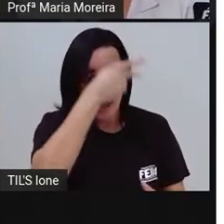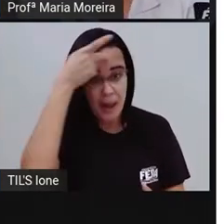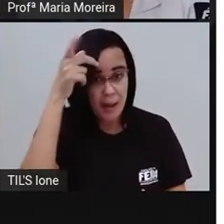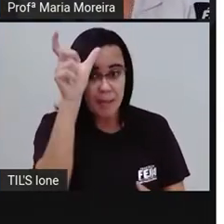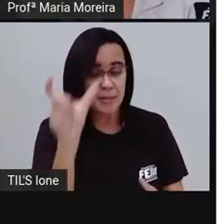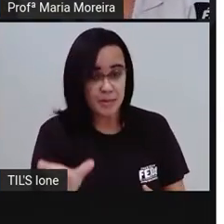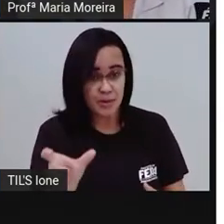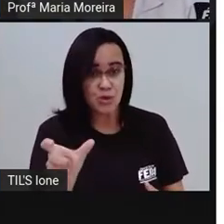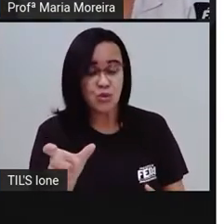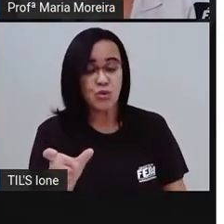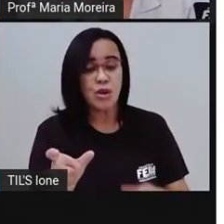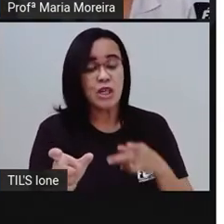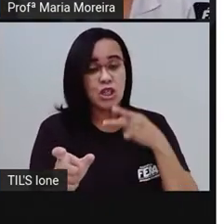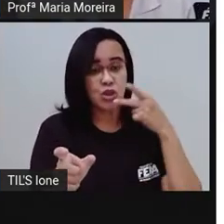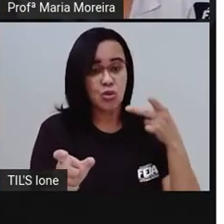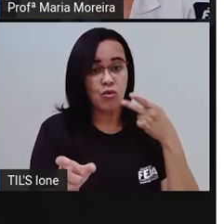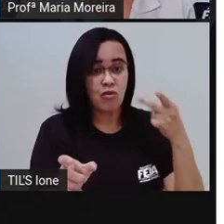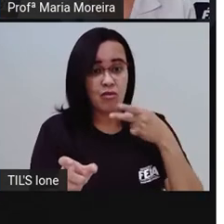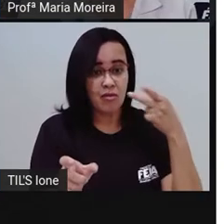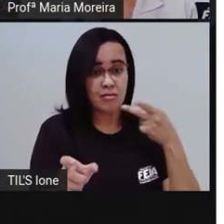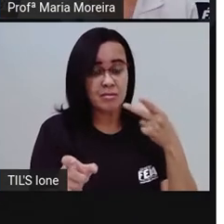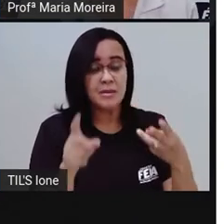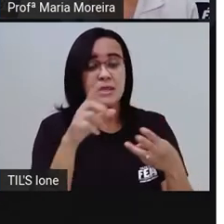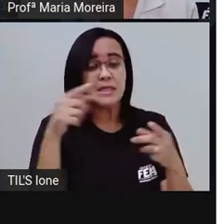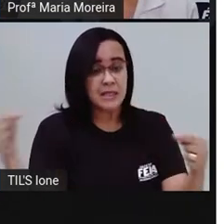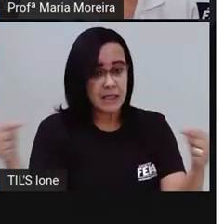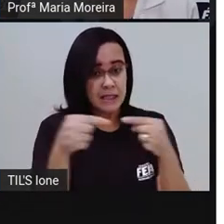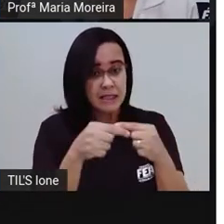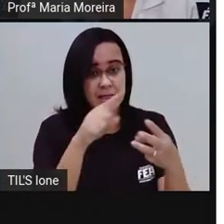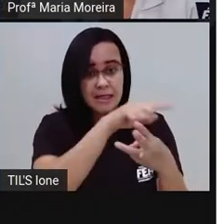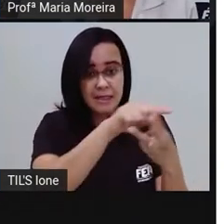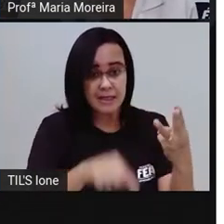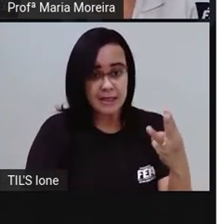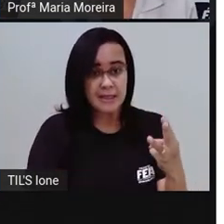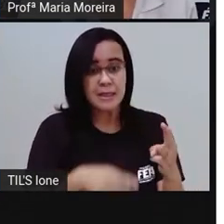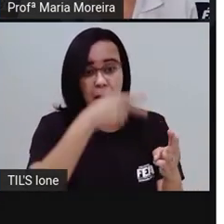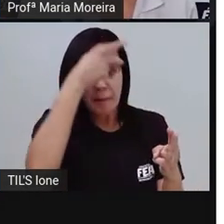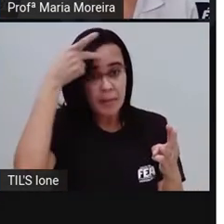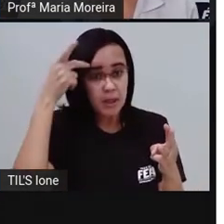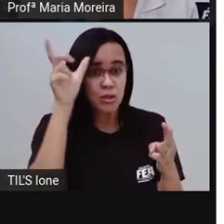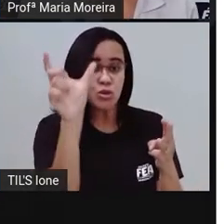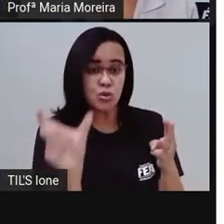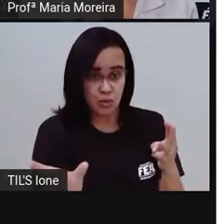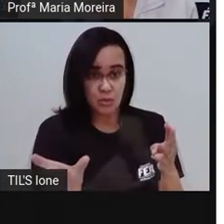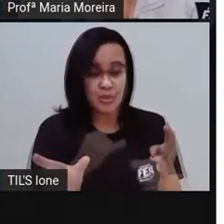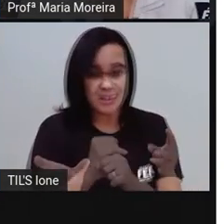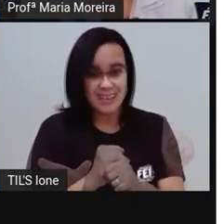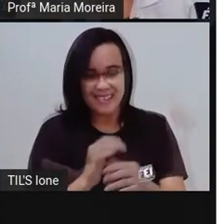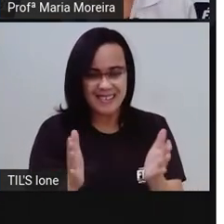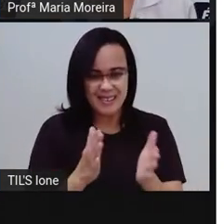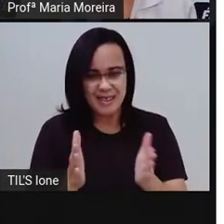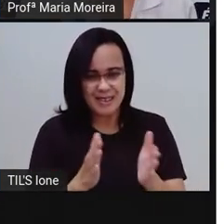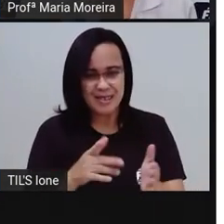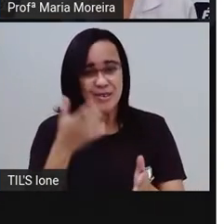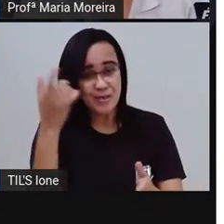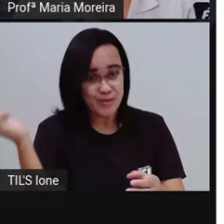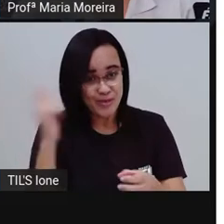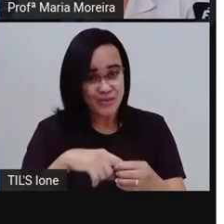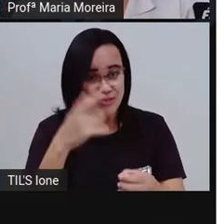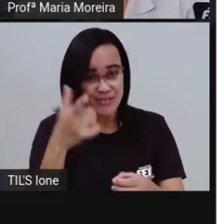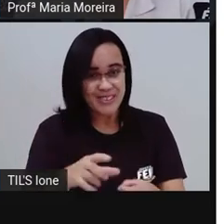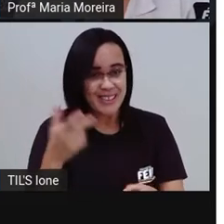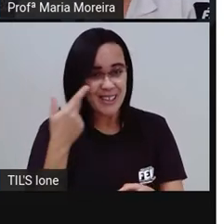estou falando, Marina é o quê? Terceira pessoa. Marina é feminino, certo? Porque o